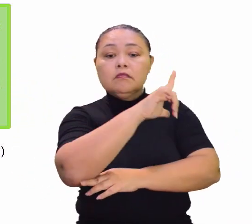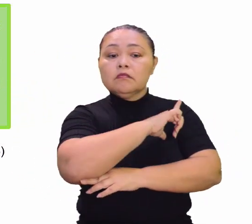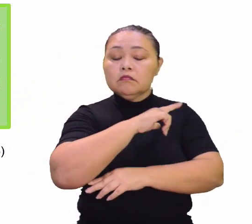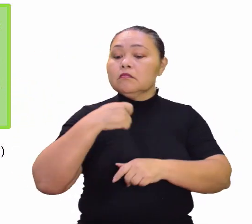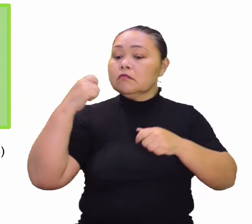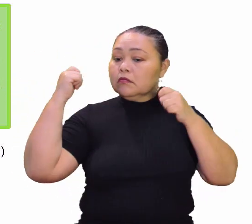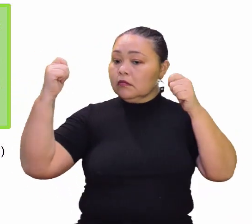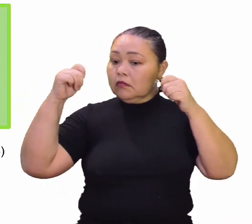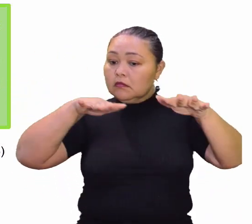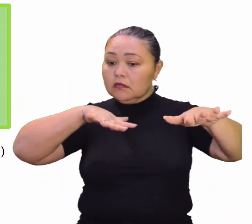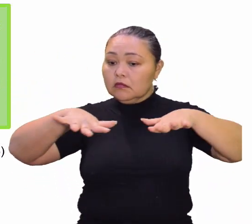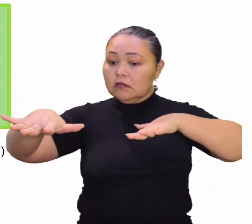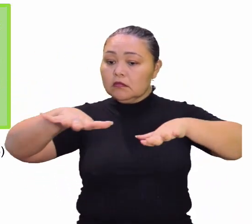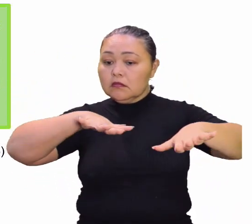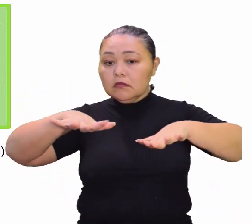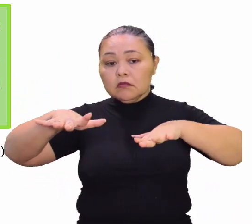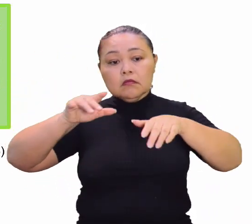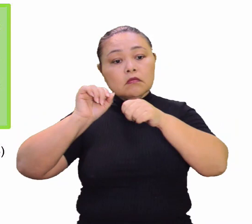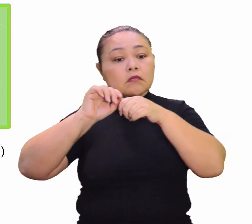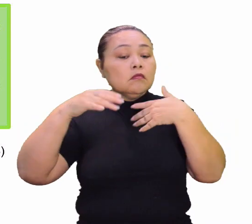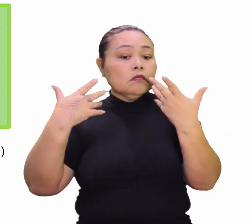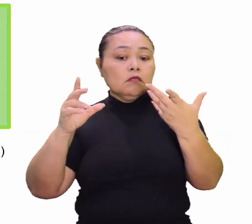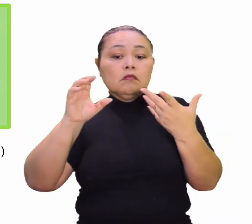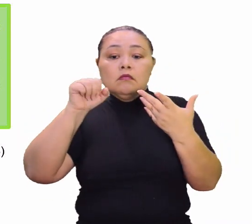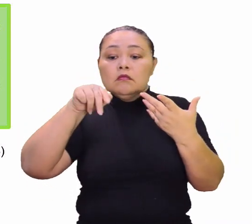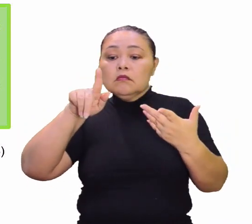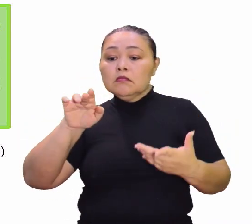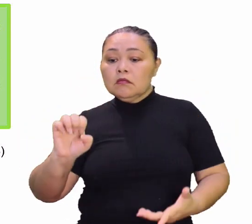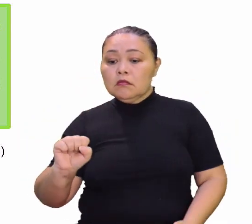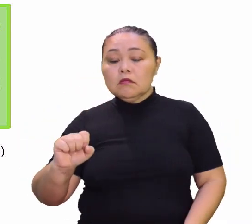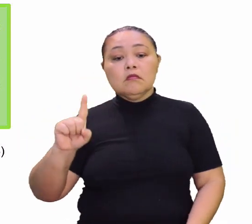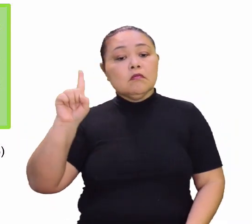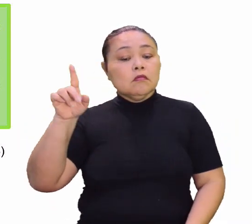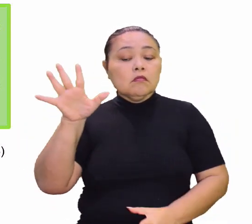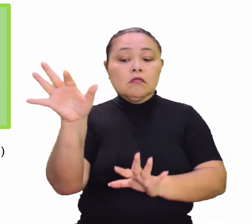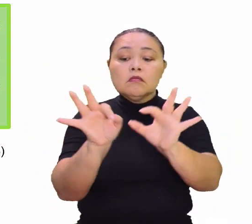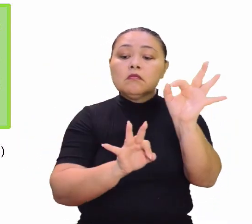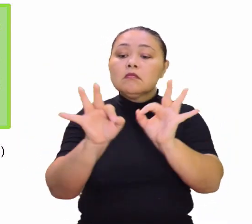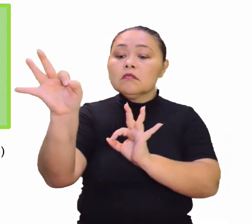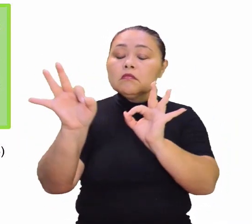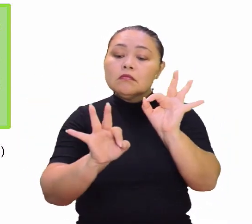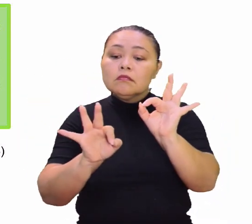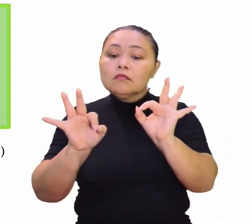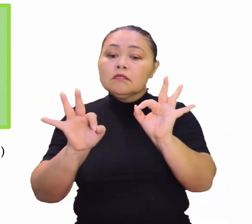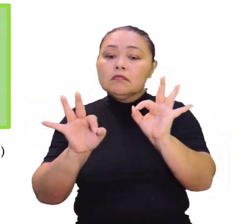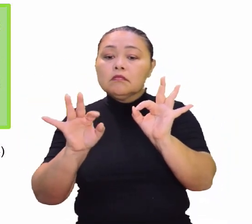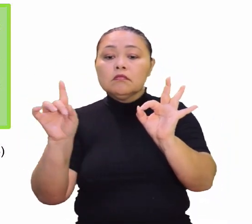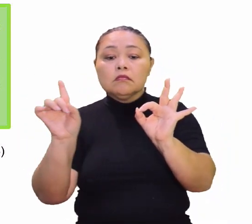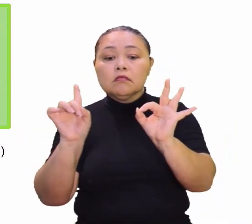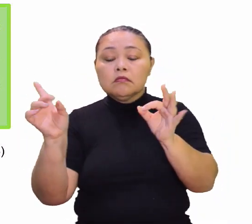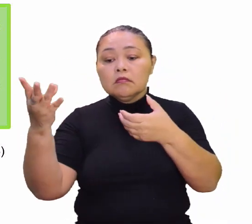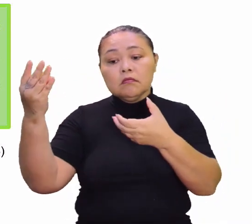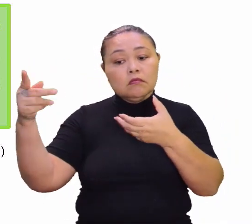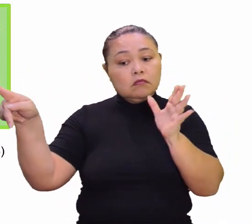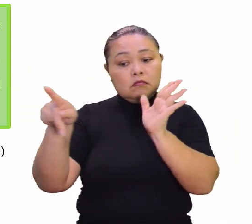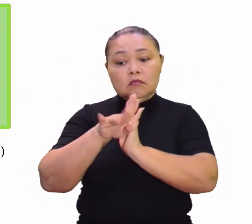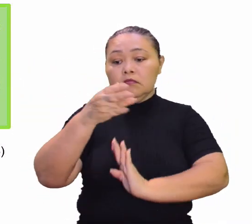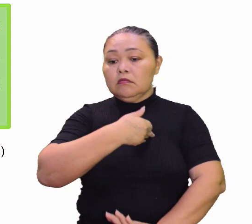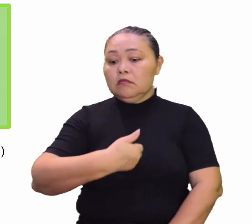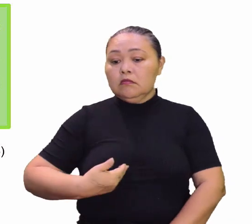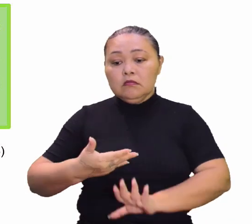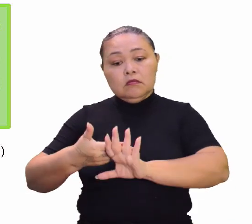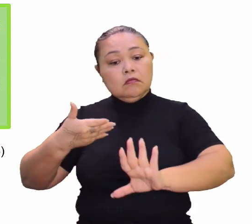ambientalistas agem por meio de ONGs, que são organizações não governamentais.